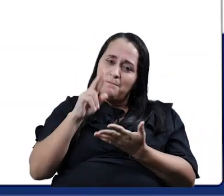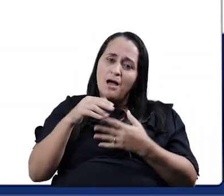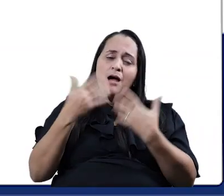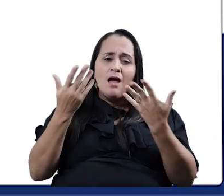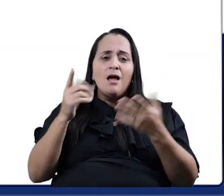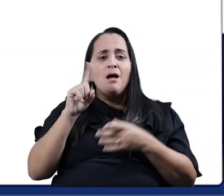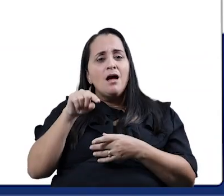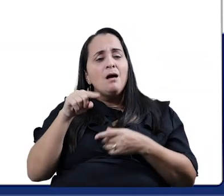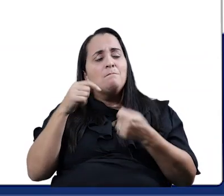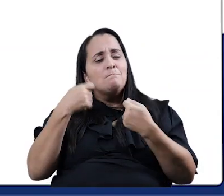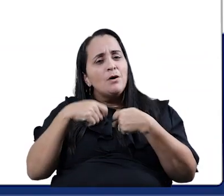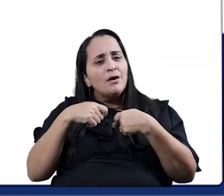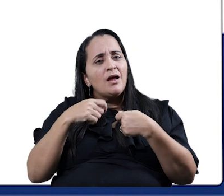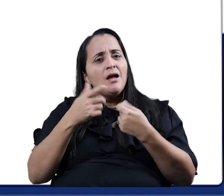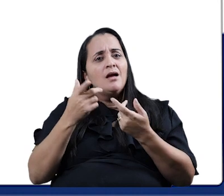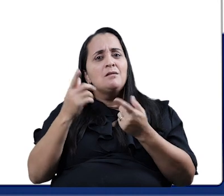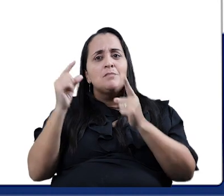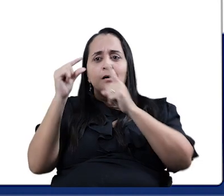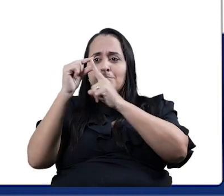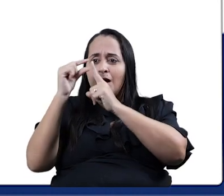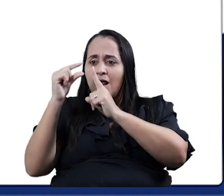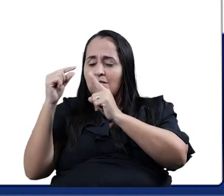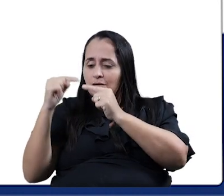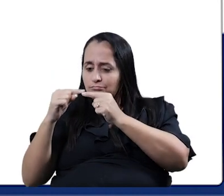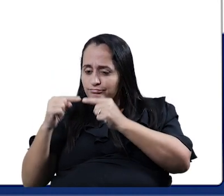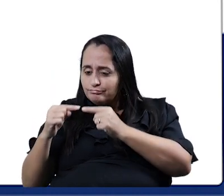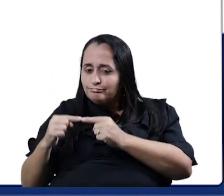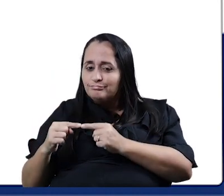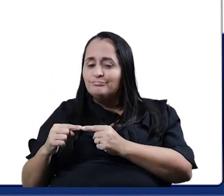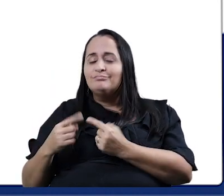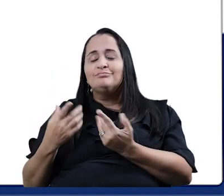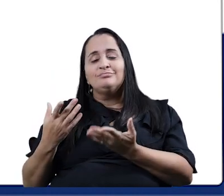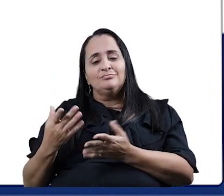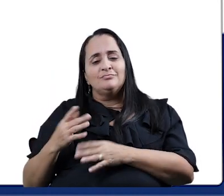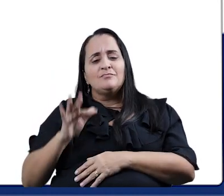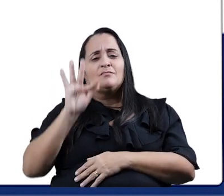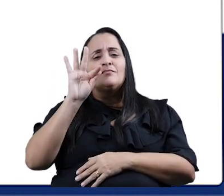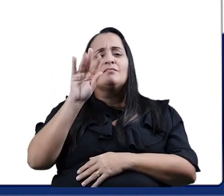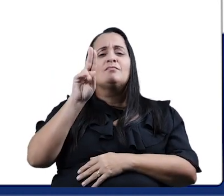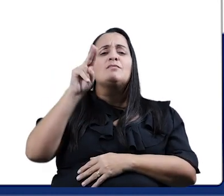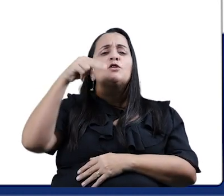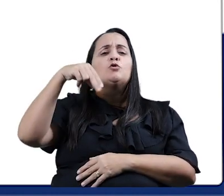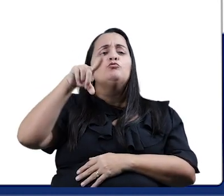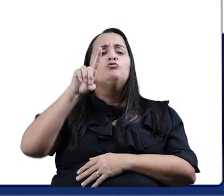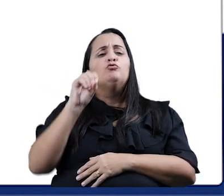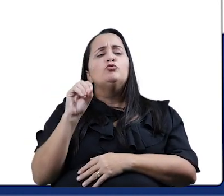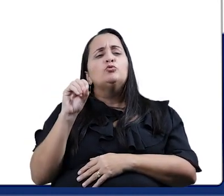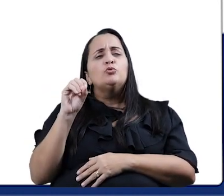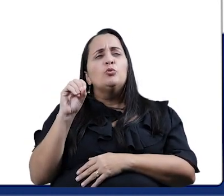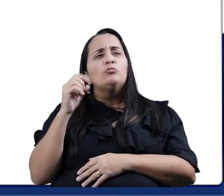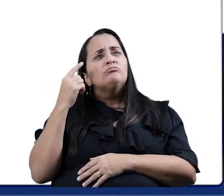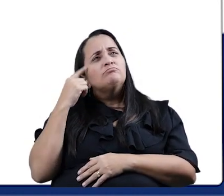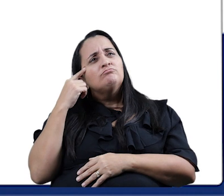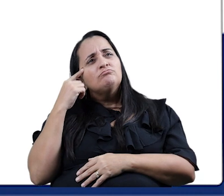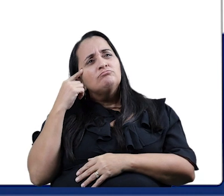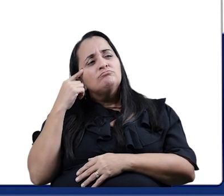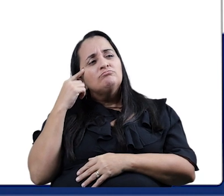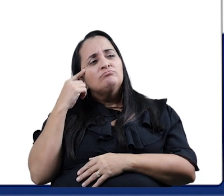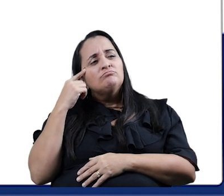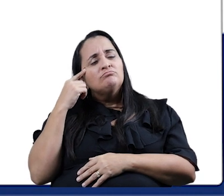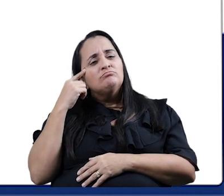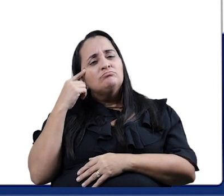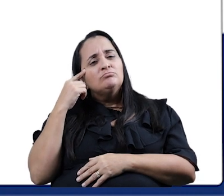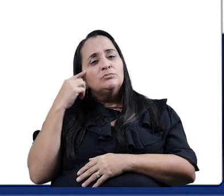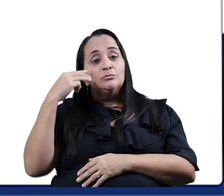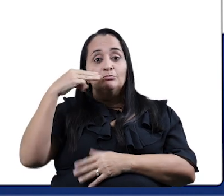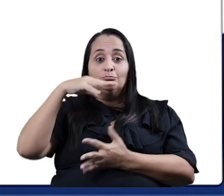Conseguindo dizer fundo, fundo. O será o fundo do mar? Fundo, fundo. O que rima com fundo, gente? Fundo. Rima